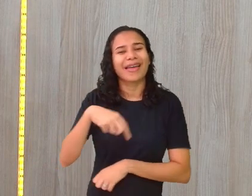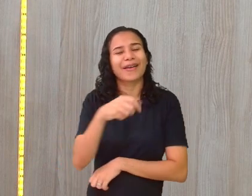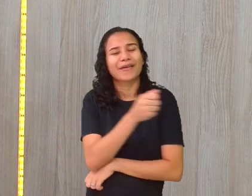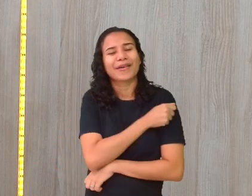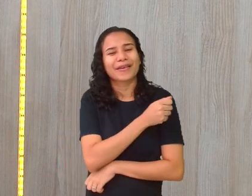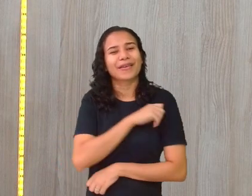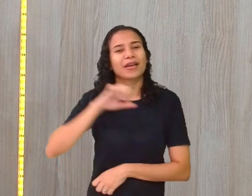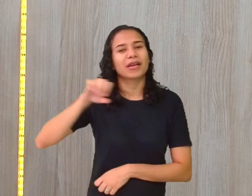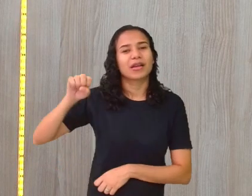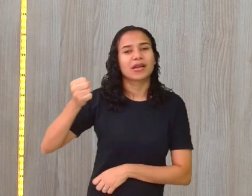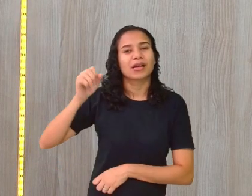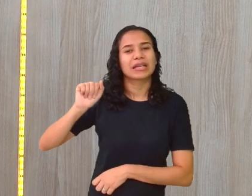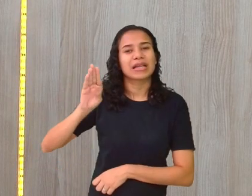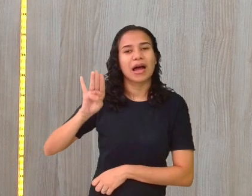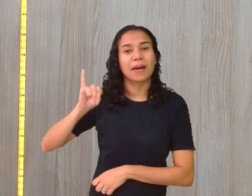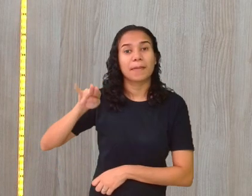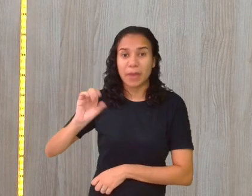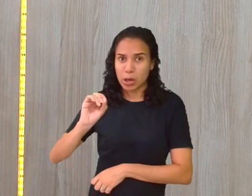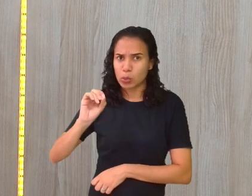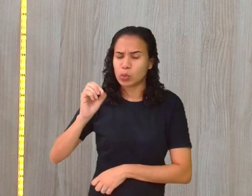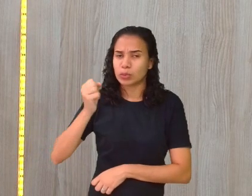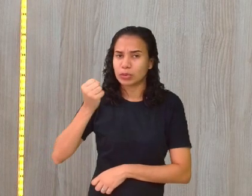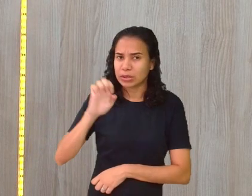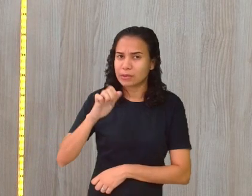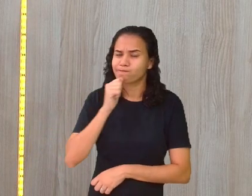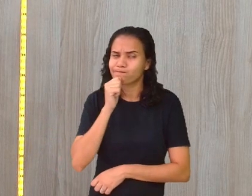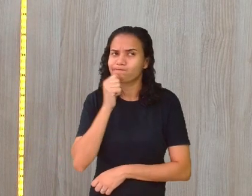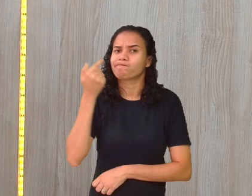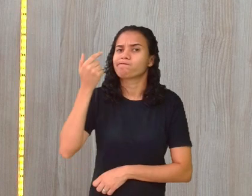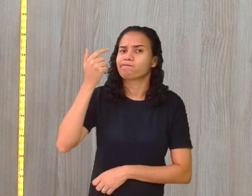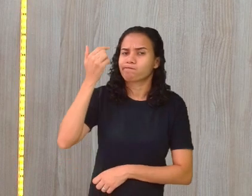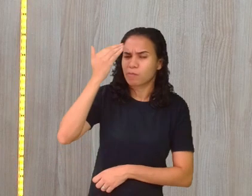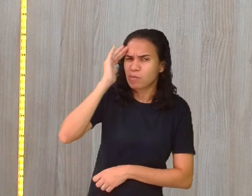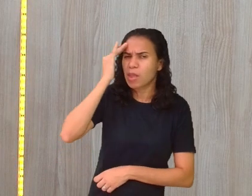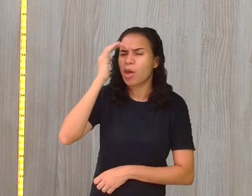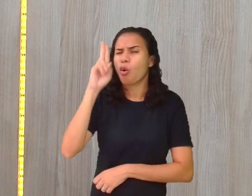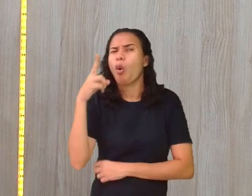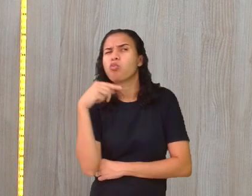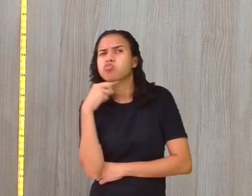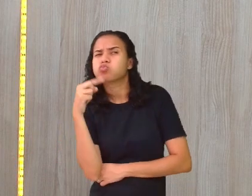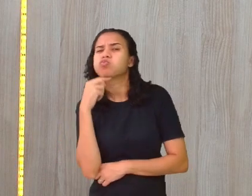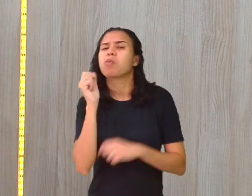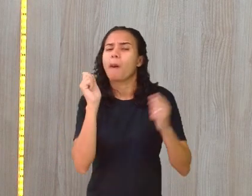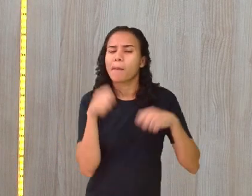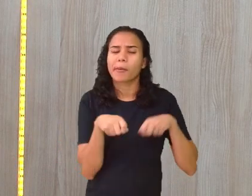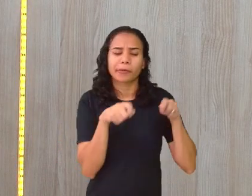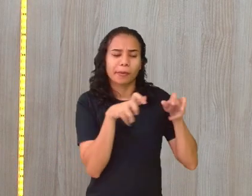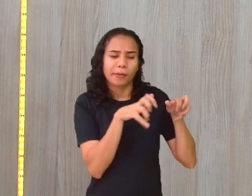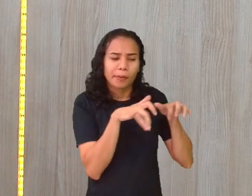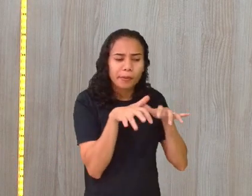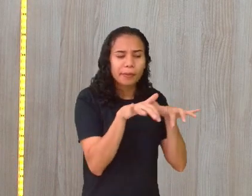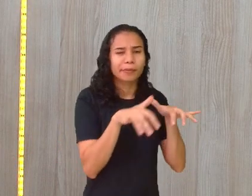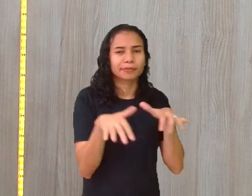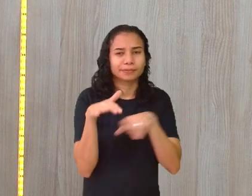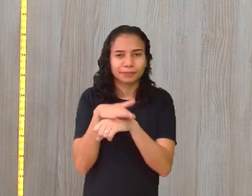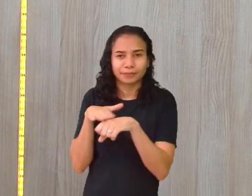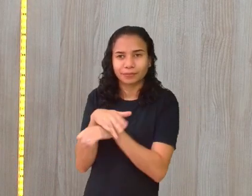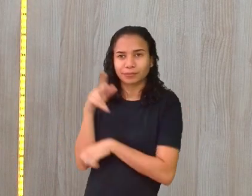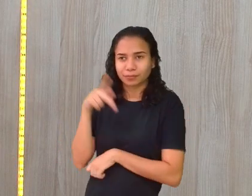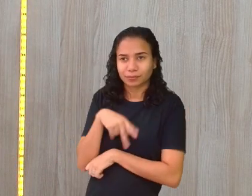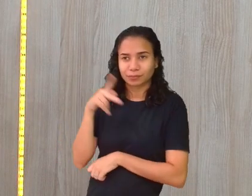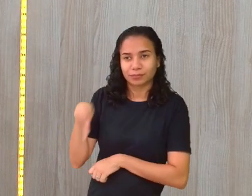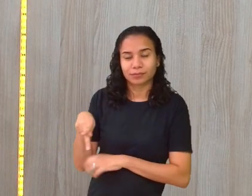Sabino já está observando, então, Sabino, se você estiver aí compreendendo ou alguma dúvida, coloca aqui no chat, que aí eu vou conversar com a professora,